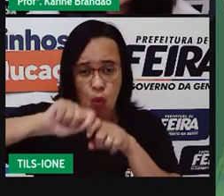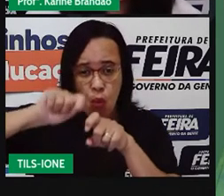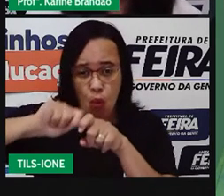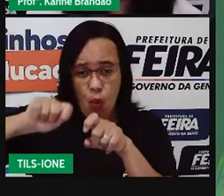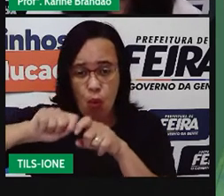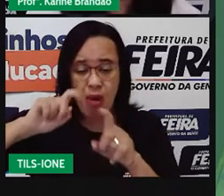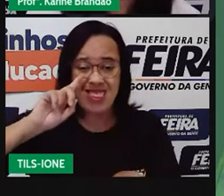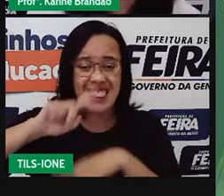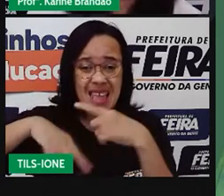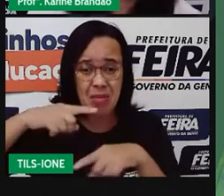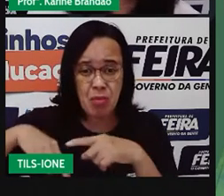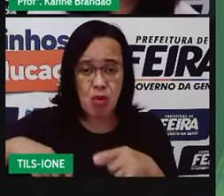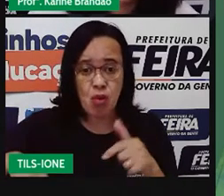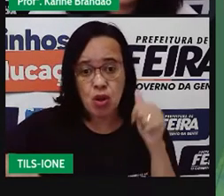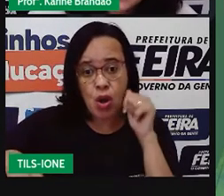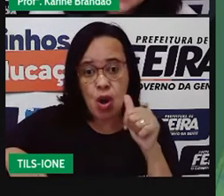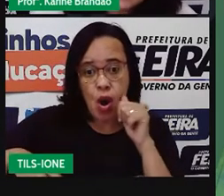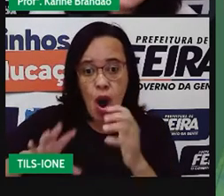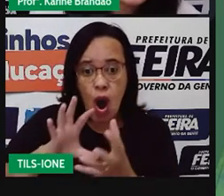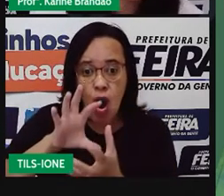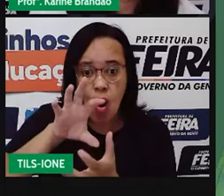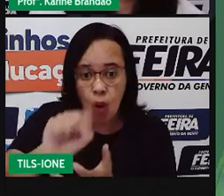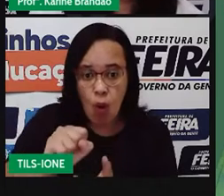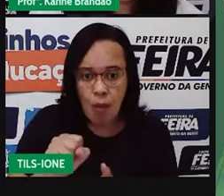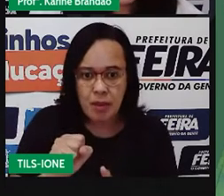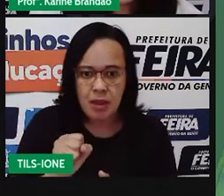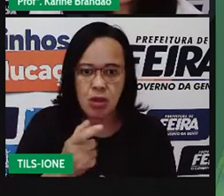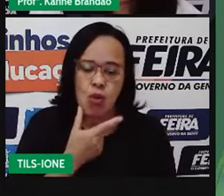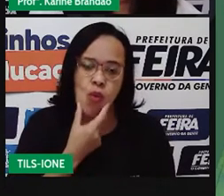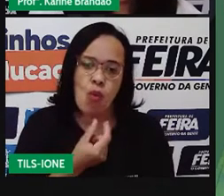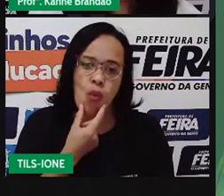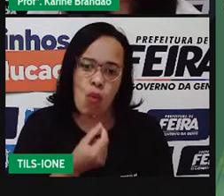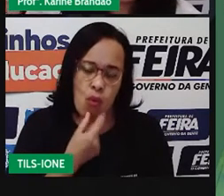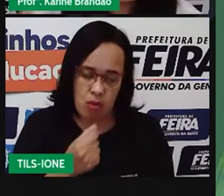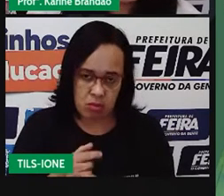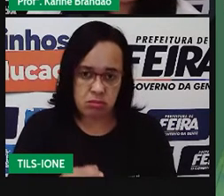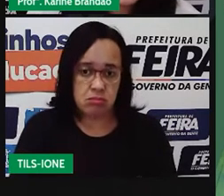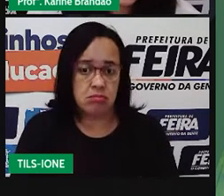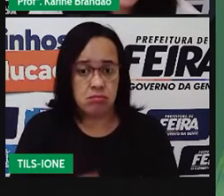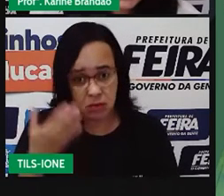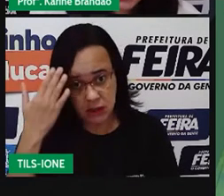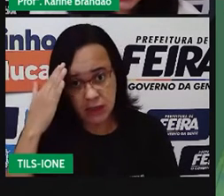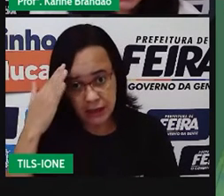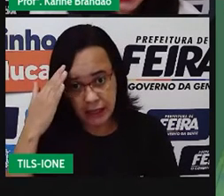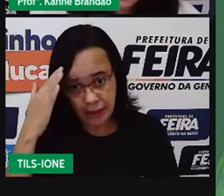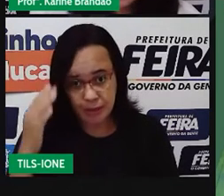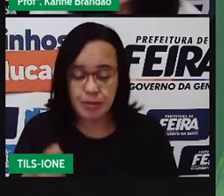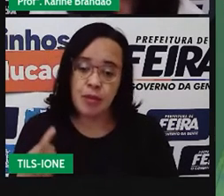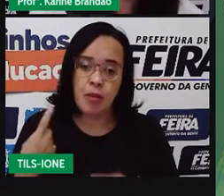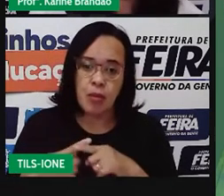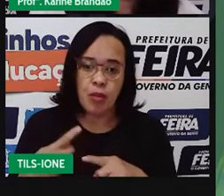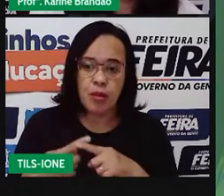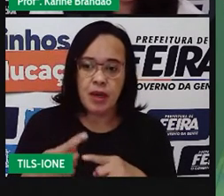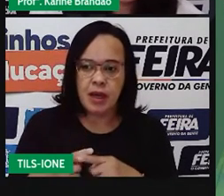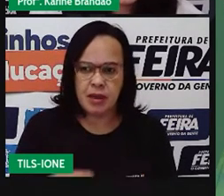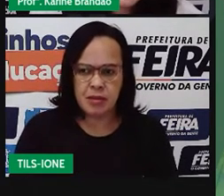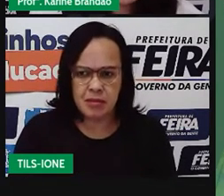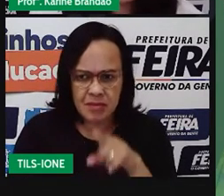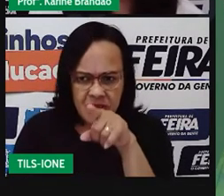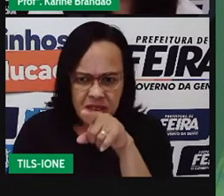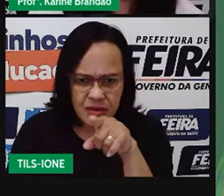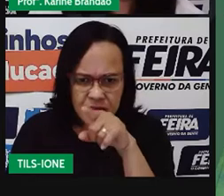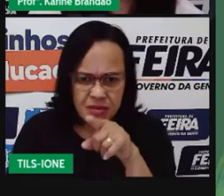malvada, que coisa horrível, as aranhas são péssimas. A gente não coloca juízos de valores, certo? Mas o que a gente